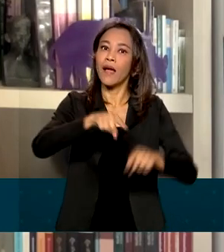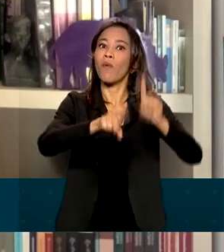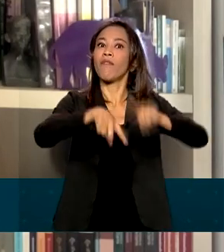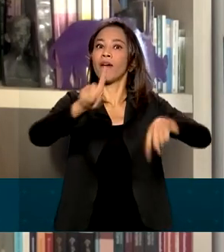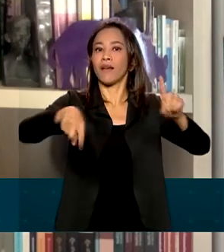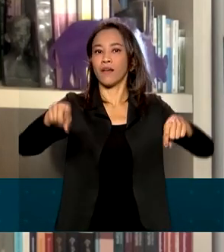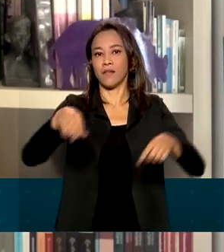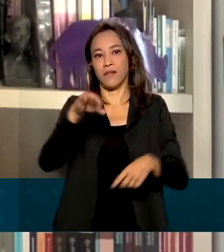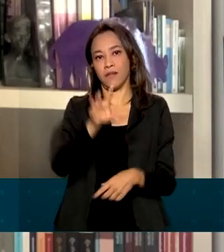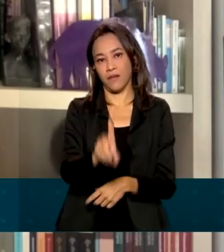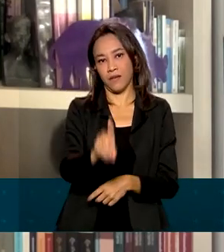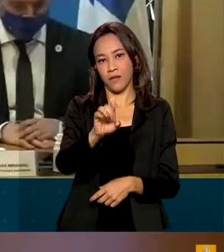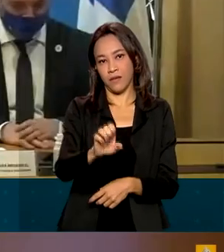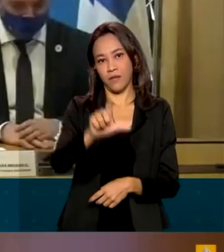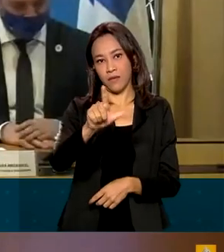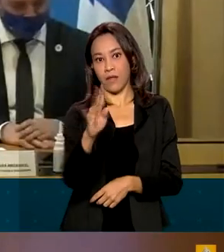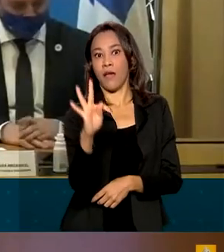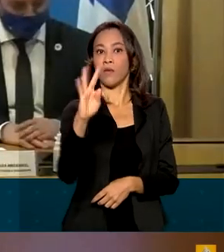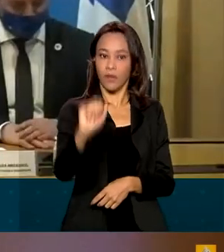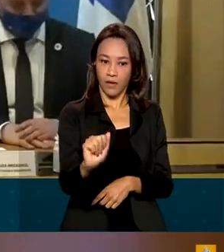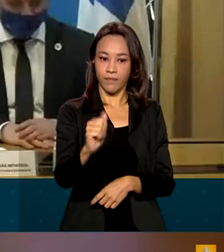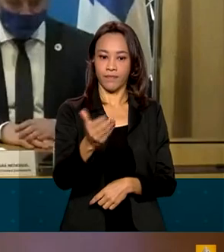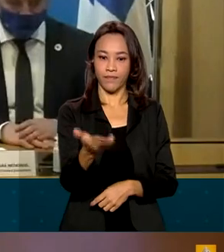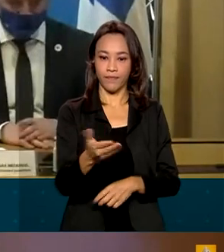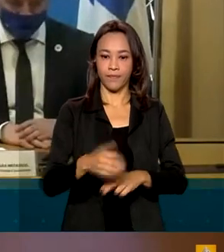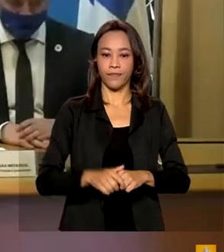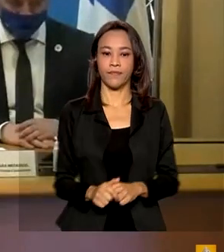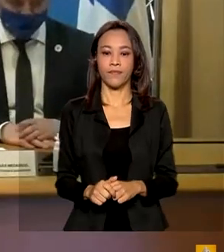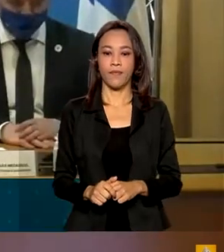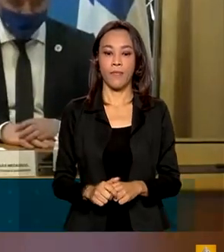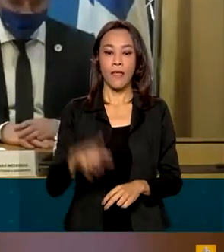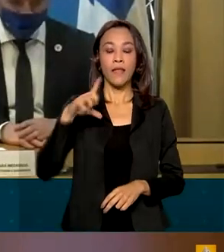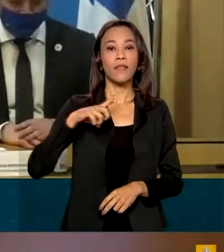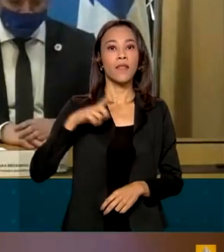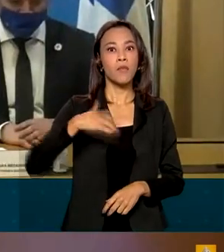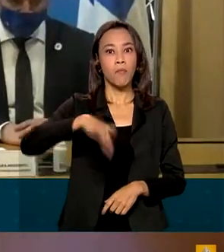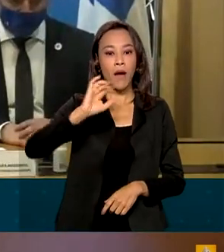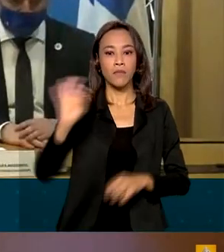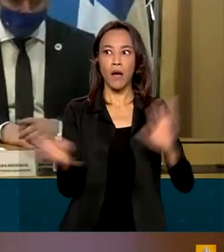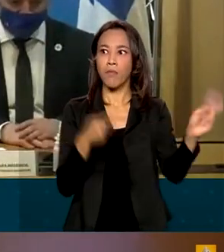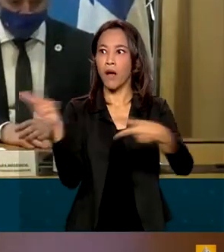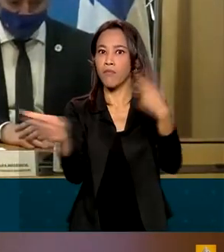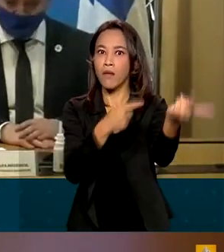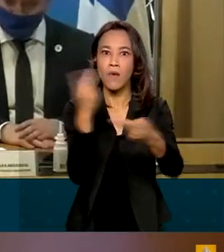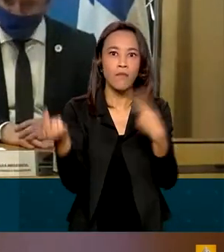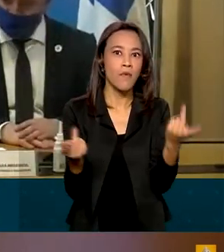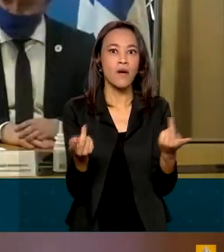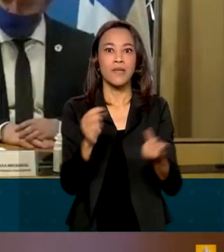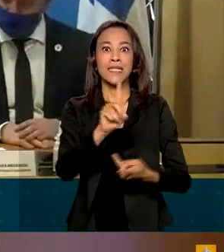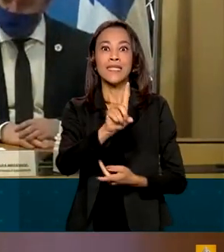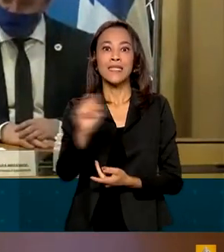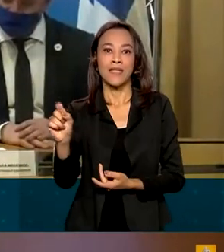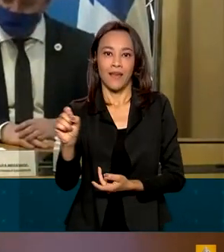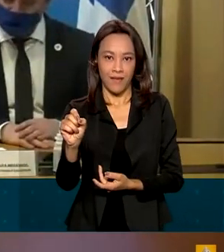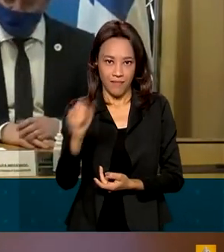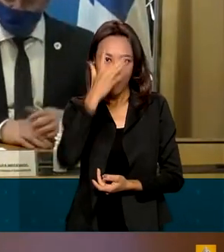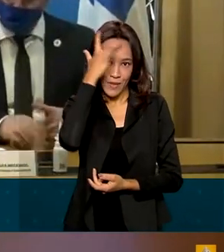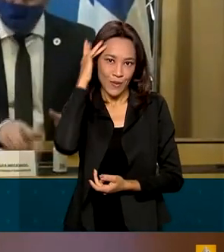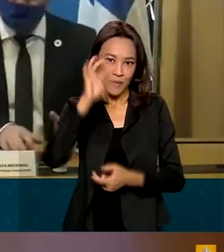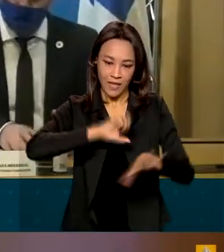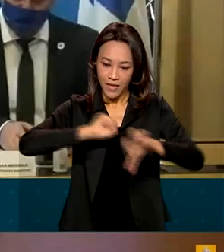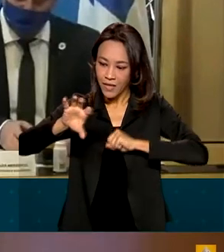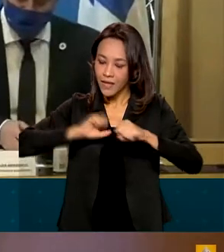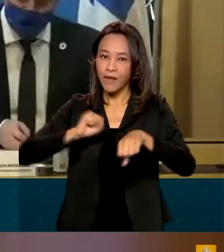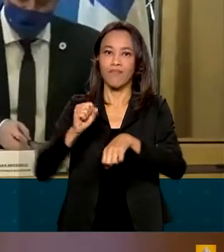do novo coronavírus. Nós já temos mais de 100 casos dessa variante no nosso território.